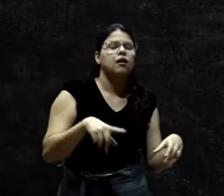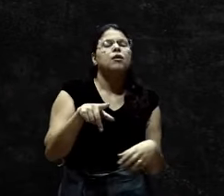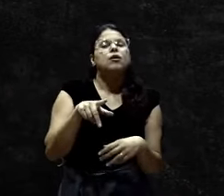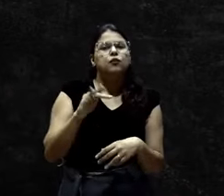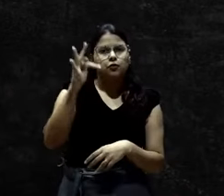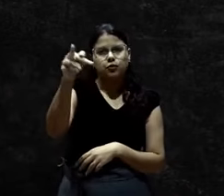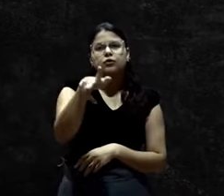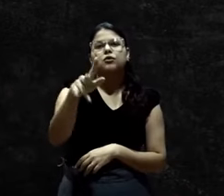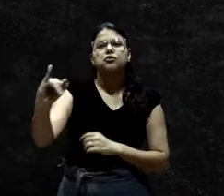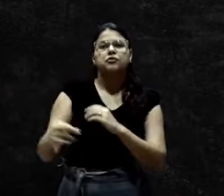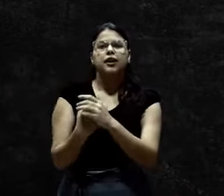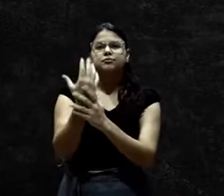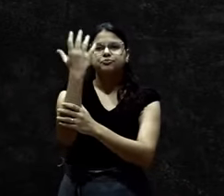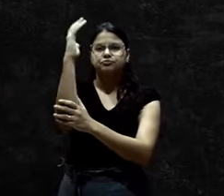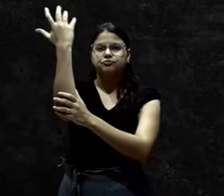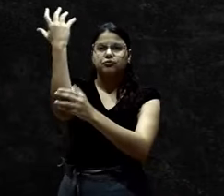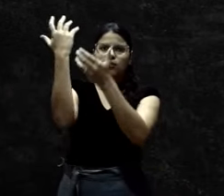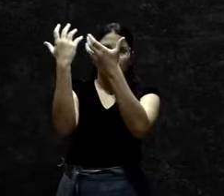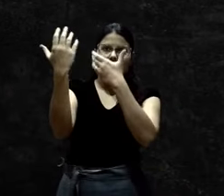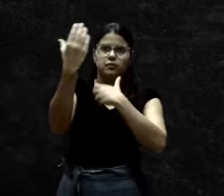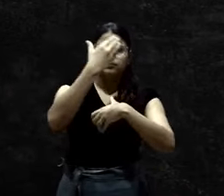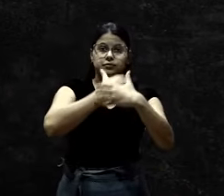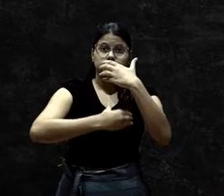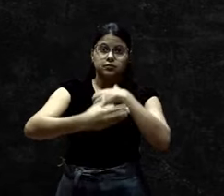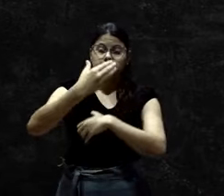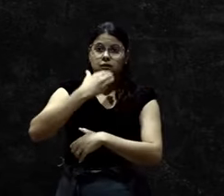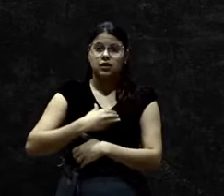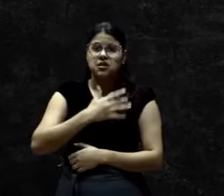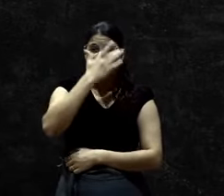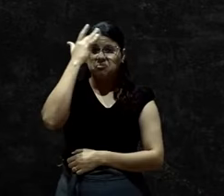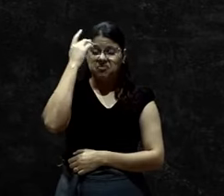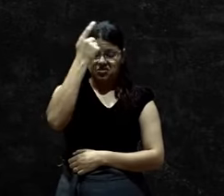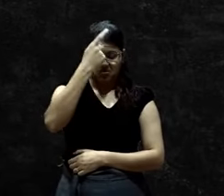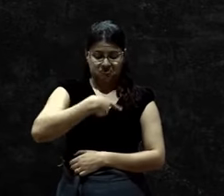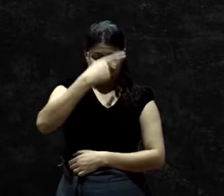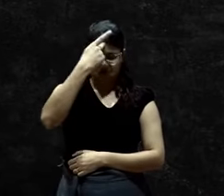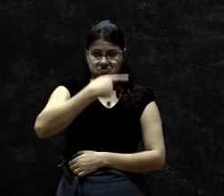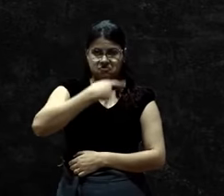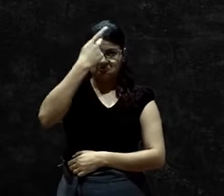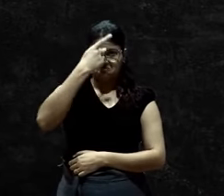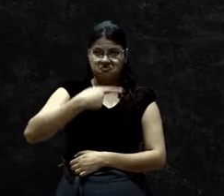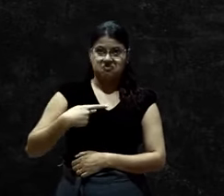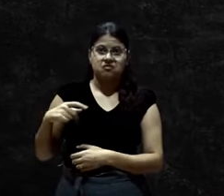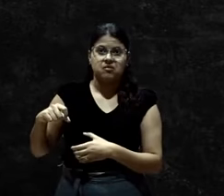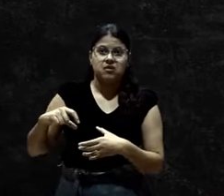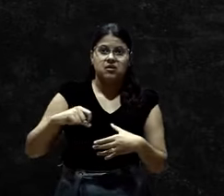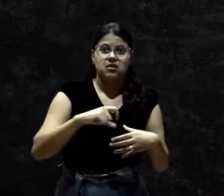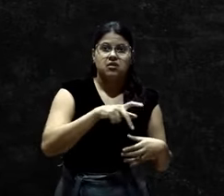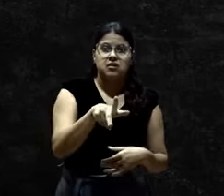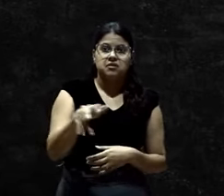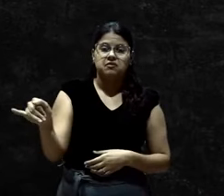ela colherá. Quem semeia para a sua própria carne, da carne colherá corrupção.